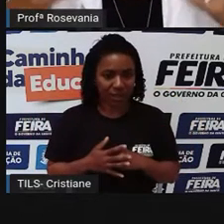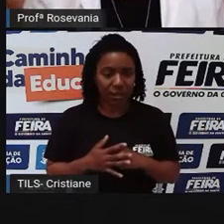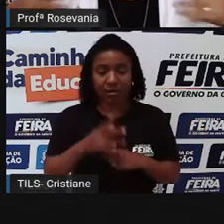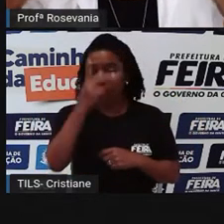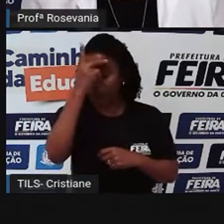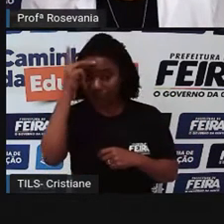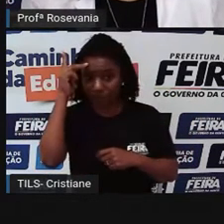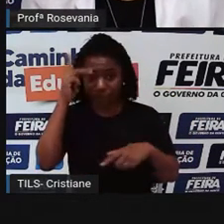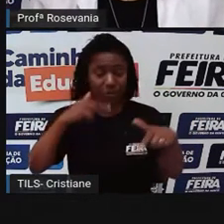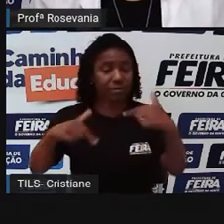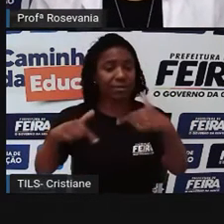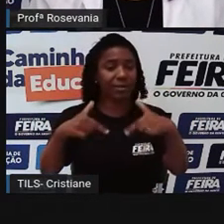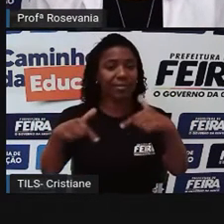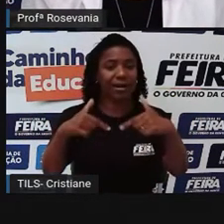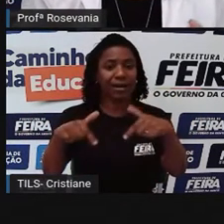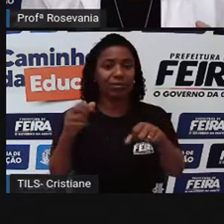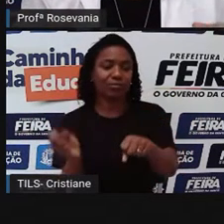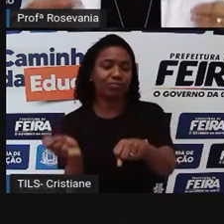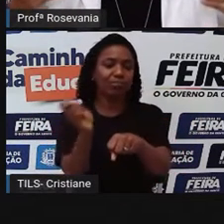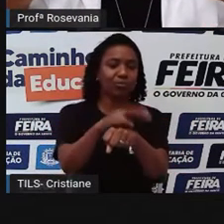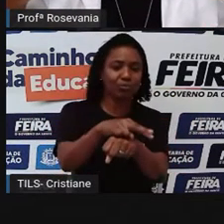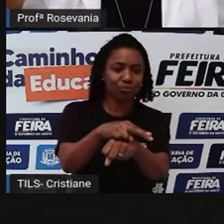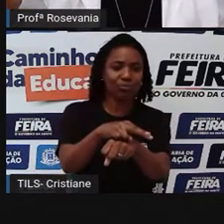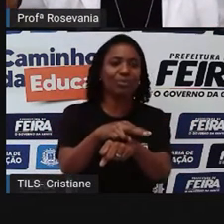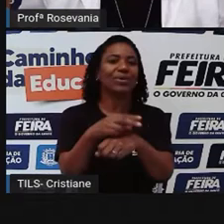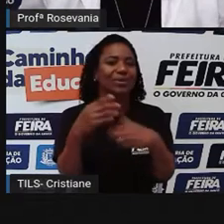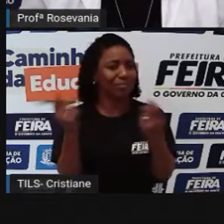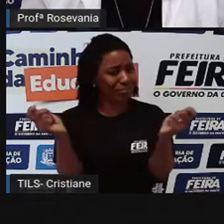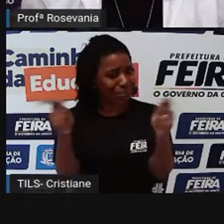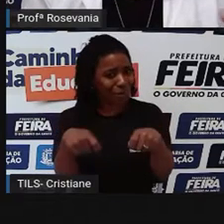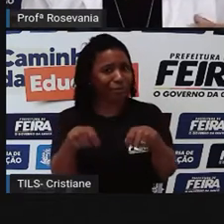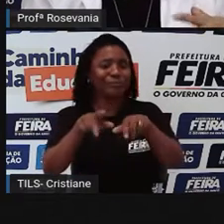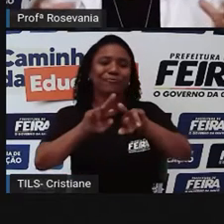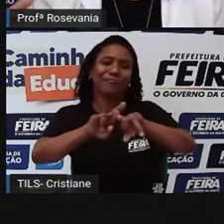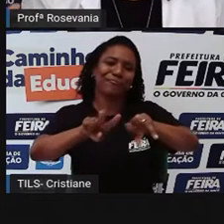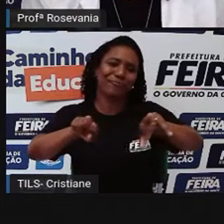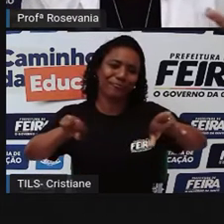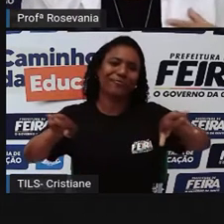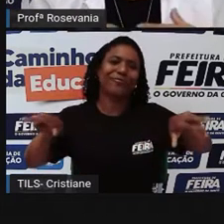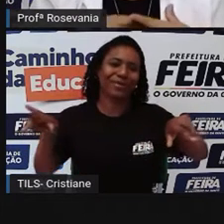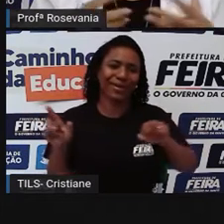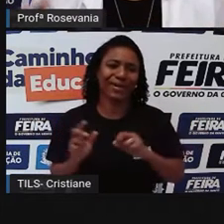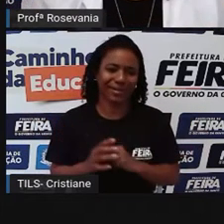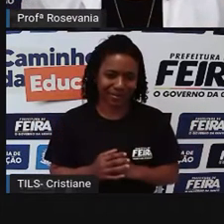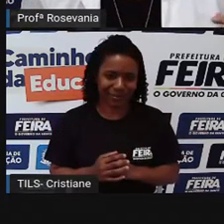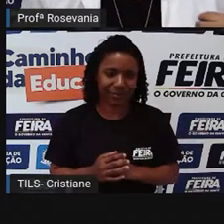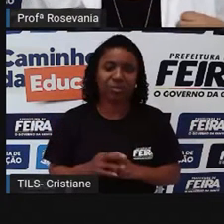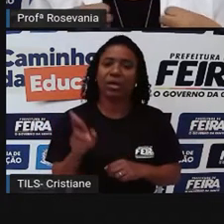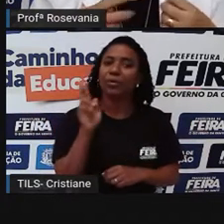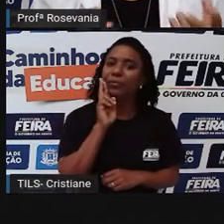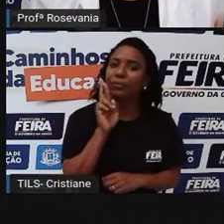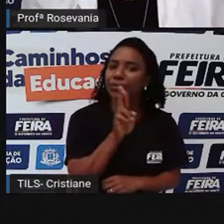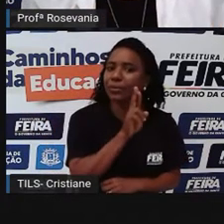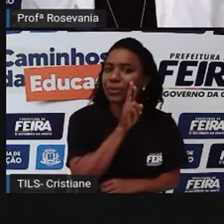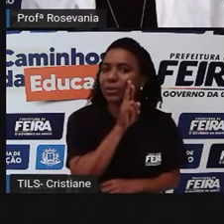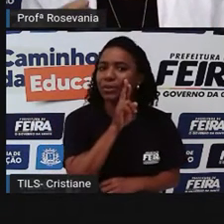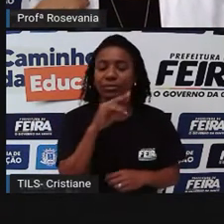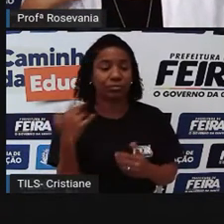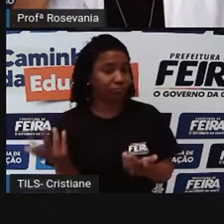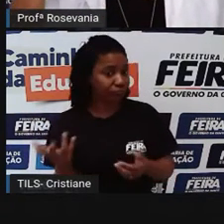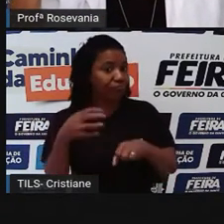ou nestas indústrias, se for mais de uma, exige ali de restaurante, sistema de